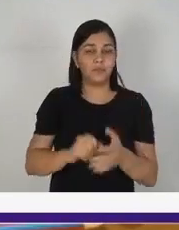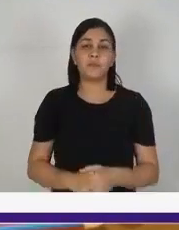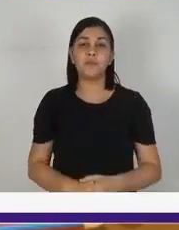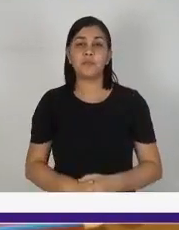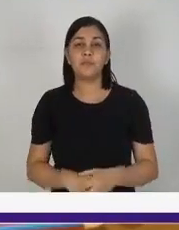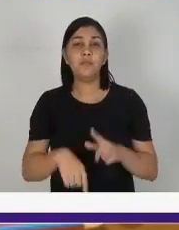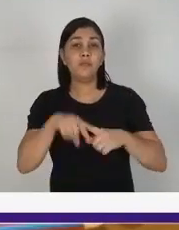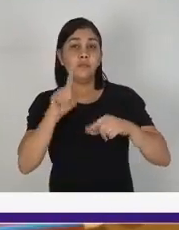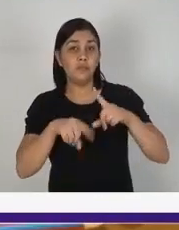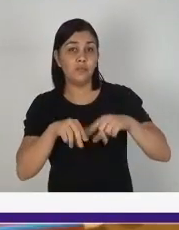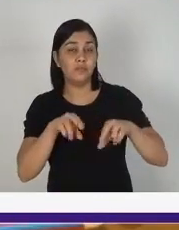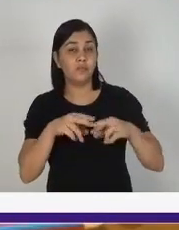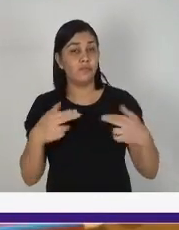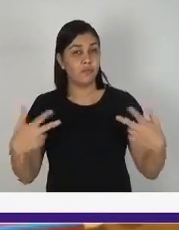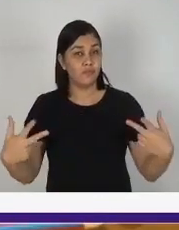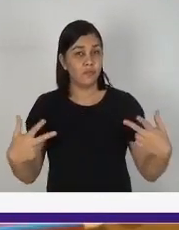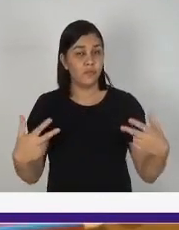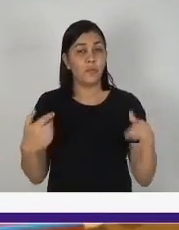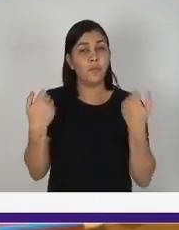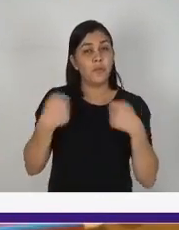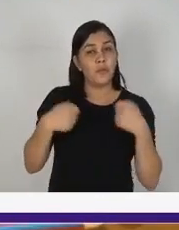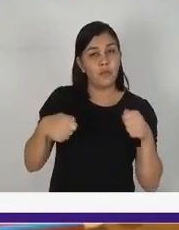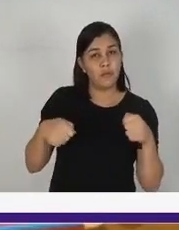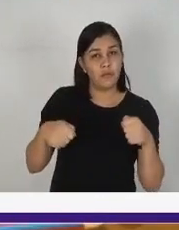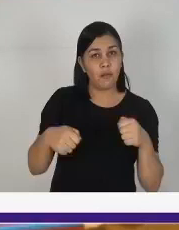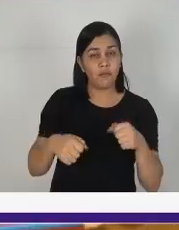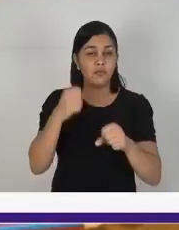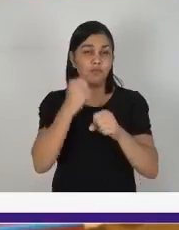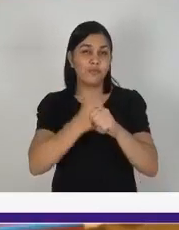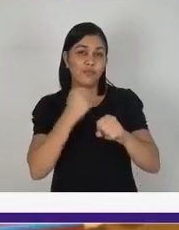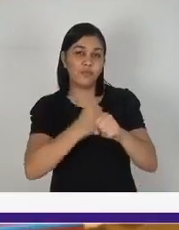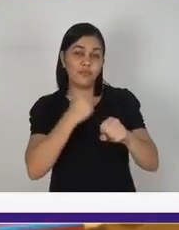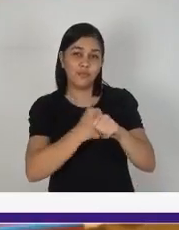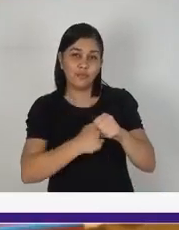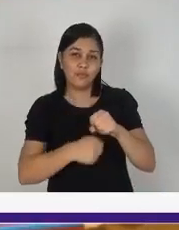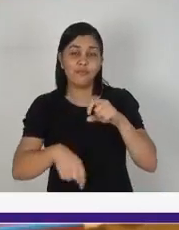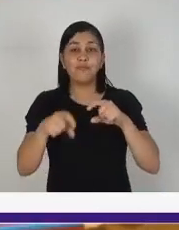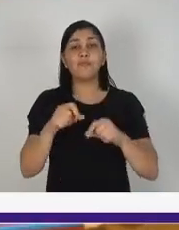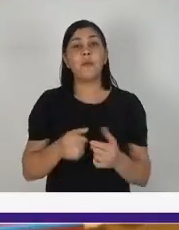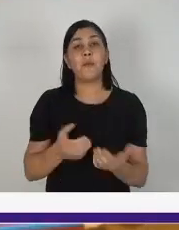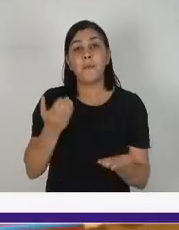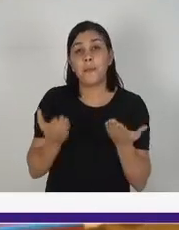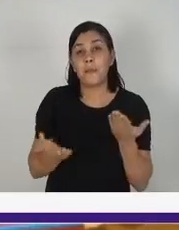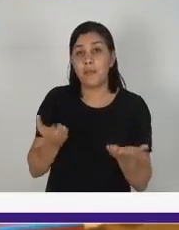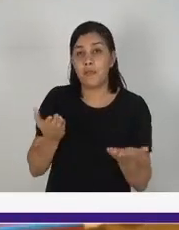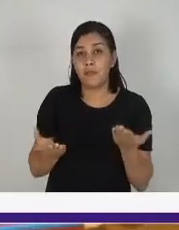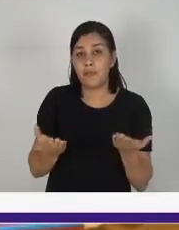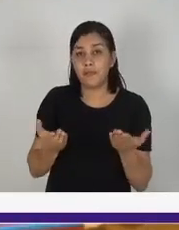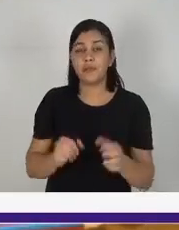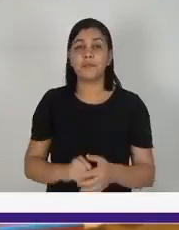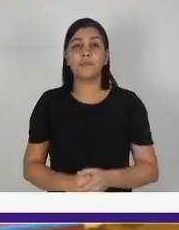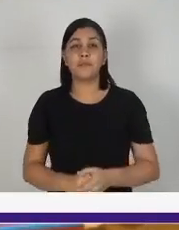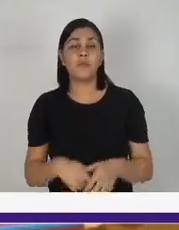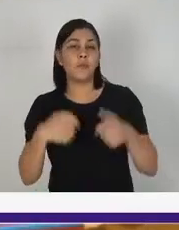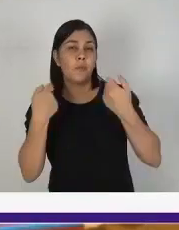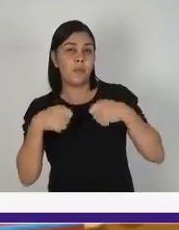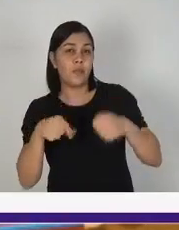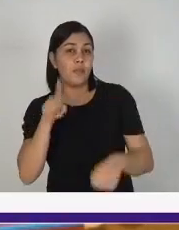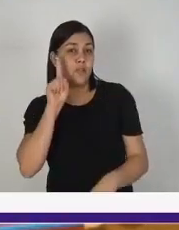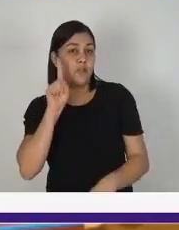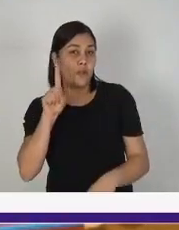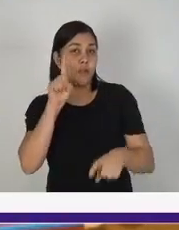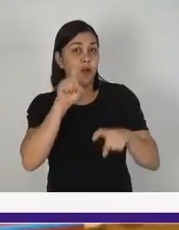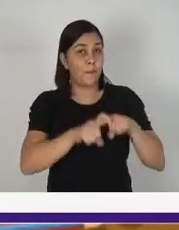vamos utilizar para construir nossa balança vai ser um cabide, dois